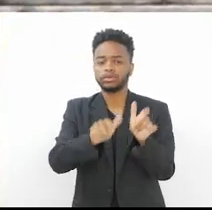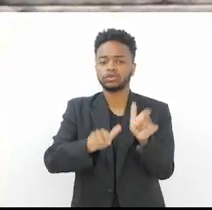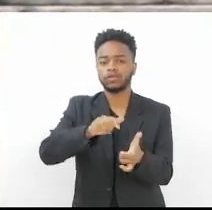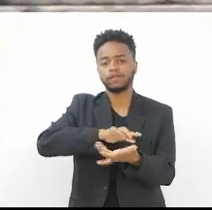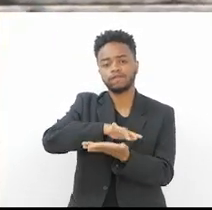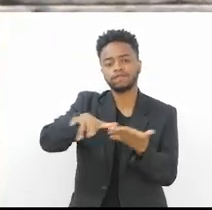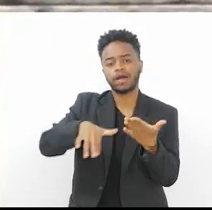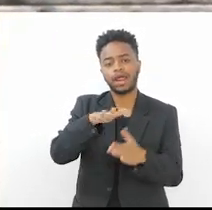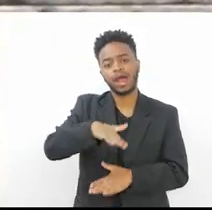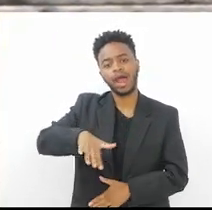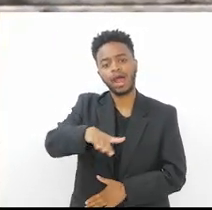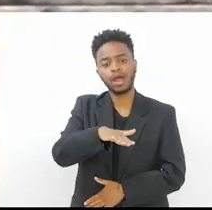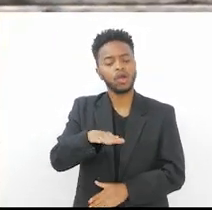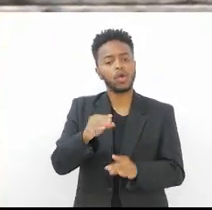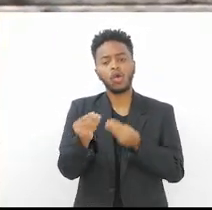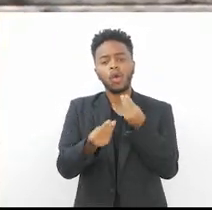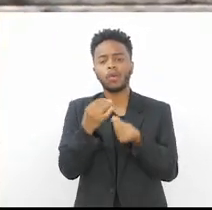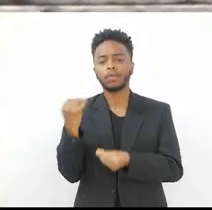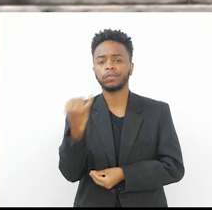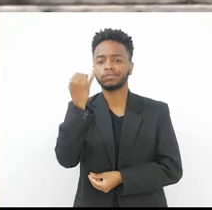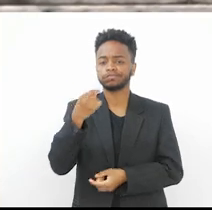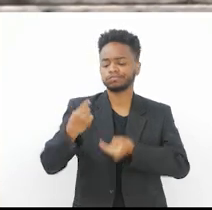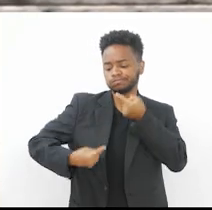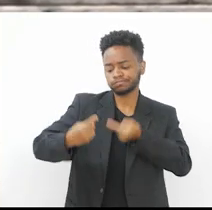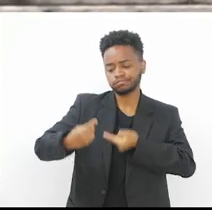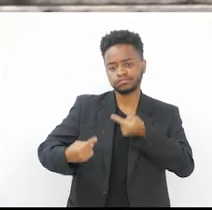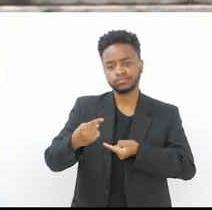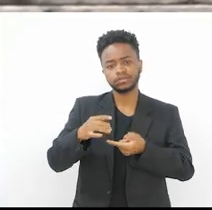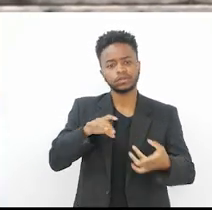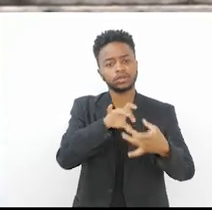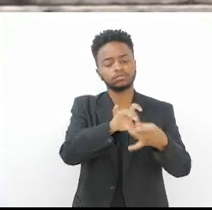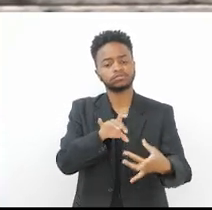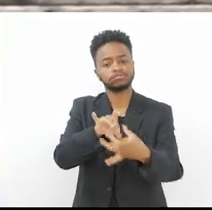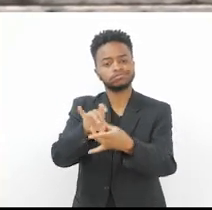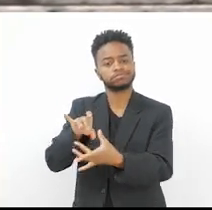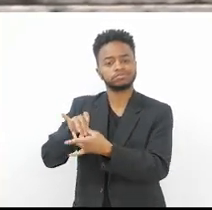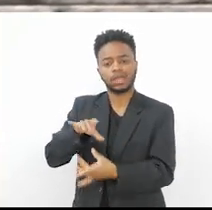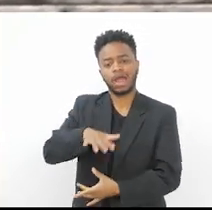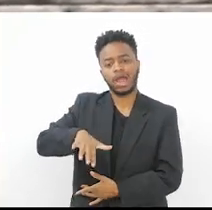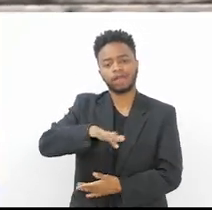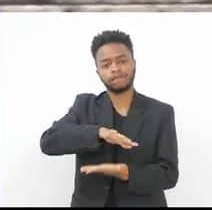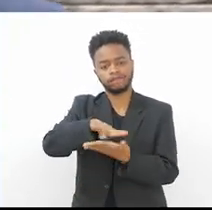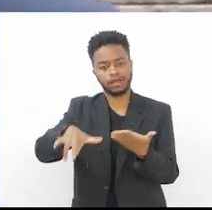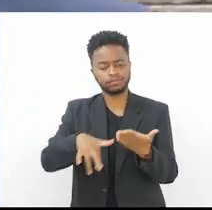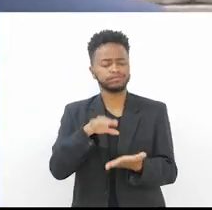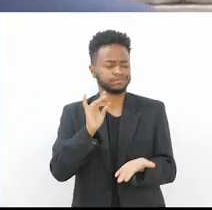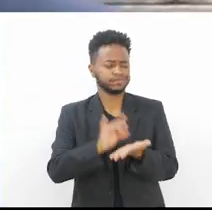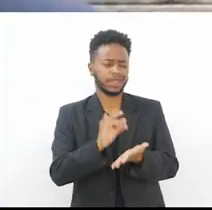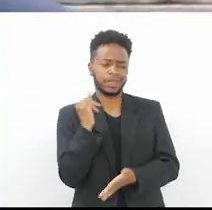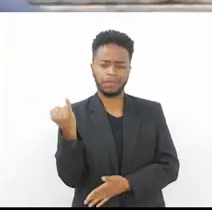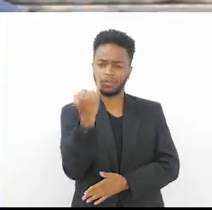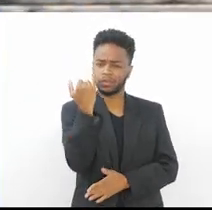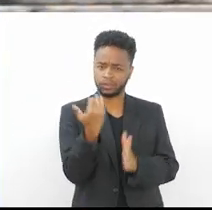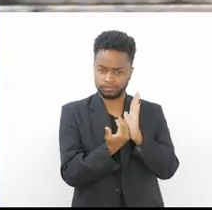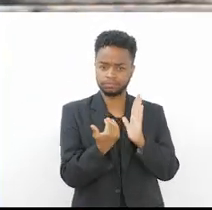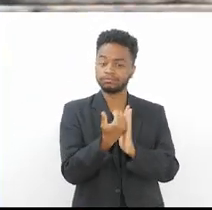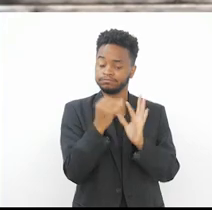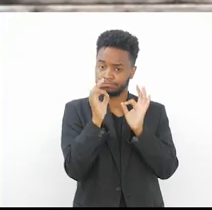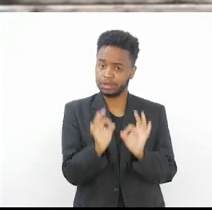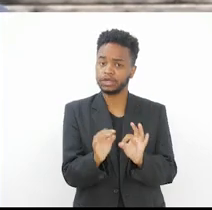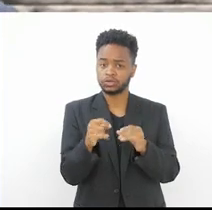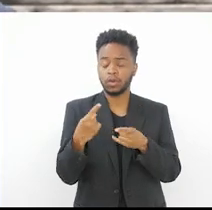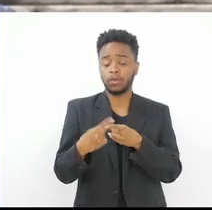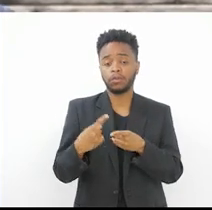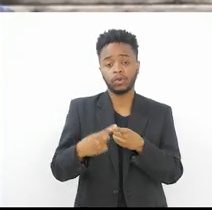diferentes temas. Qual a importância desse debate e essa interlocução desses diversos setores? A importância é imensa, é uma